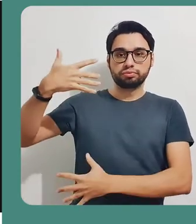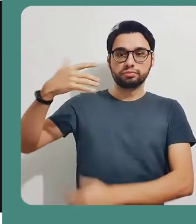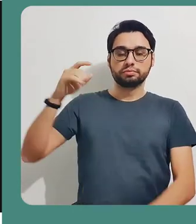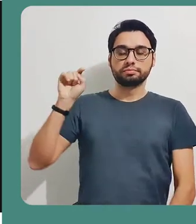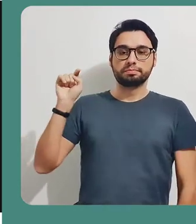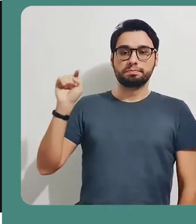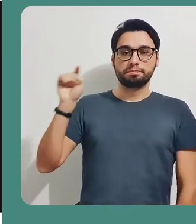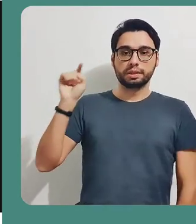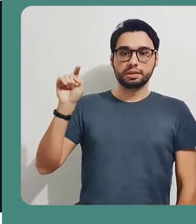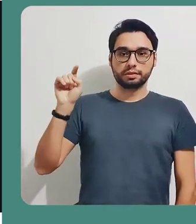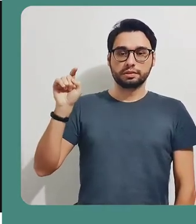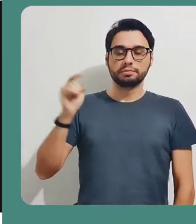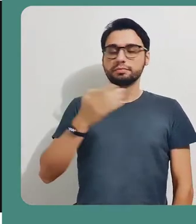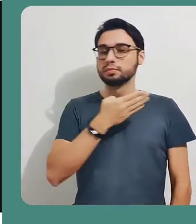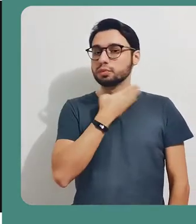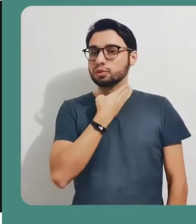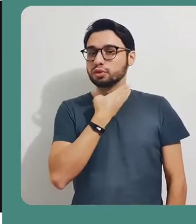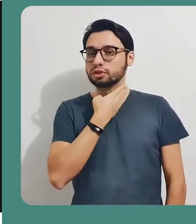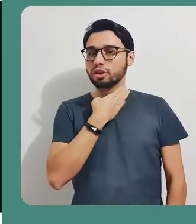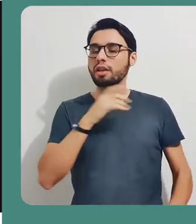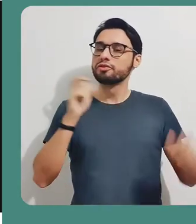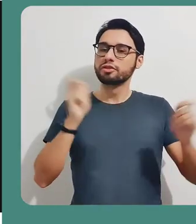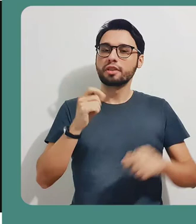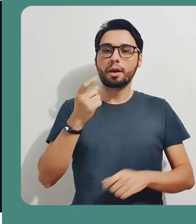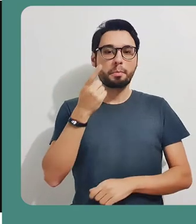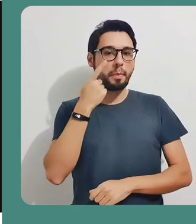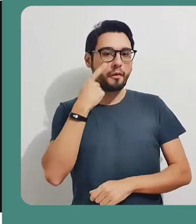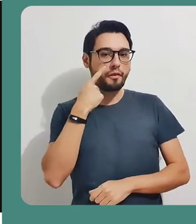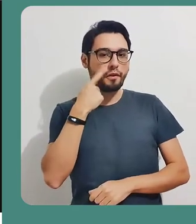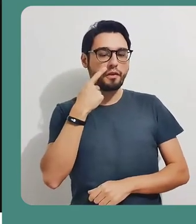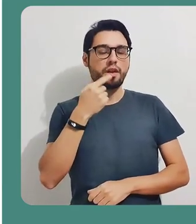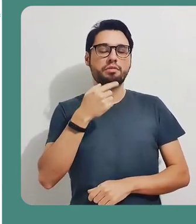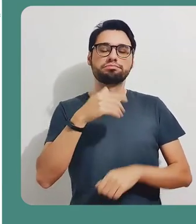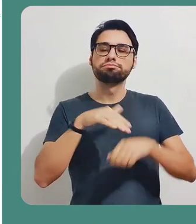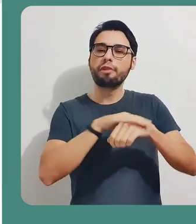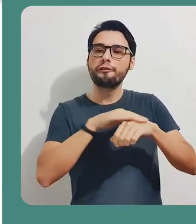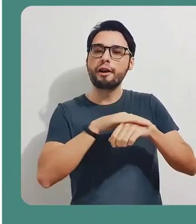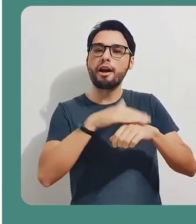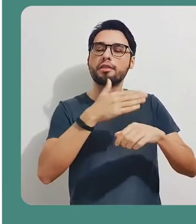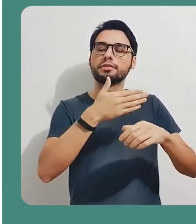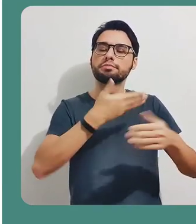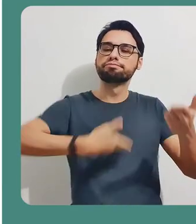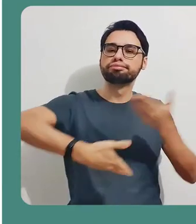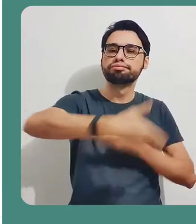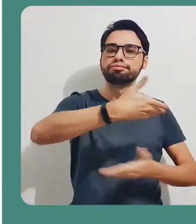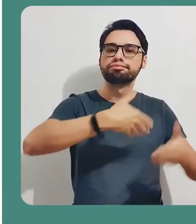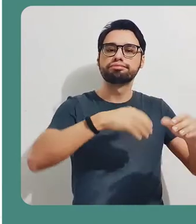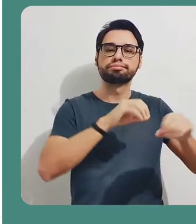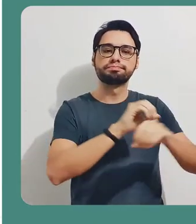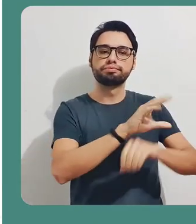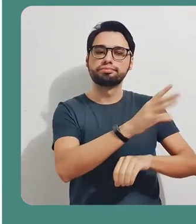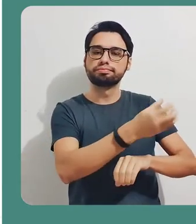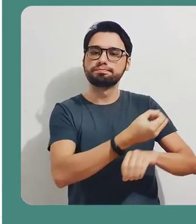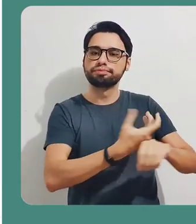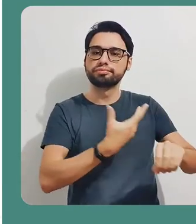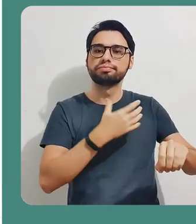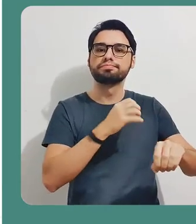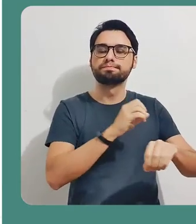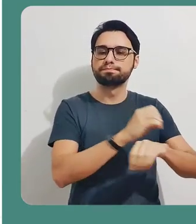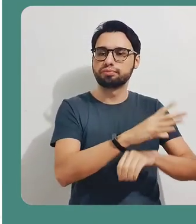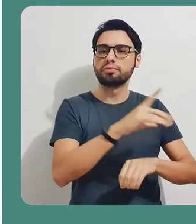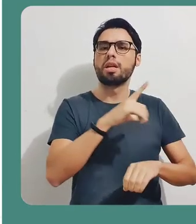tem algumas funcionalidades. Clicando aqui neste balãozinho de chat, você vai conseguir visualizar, então, todas as